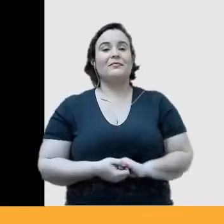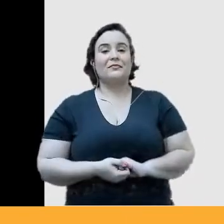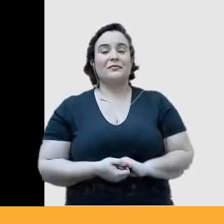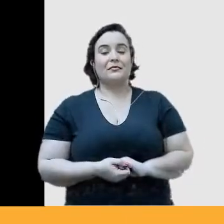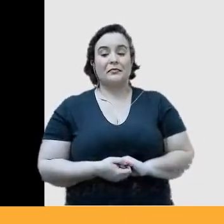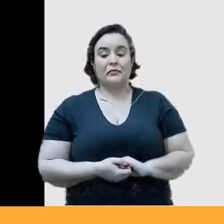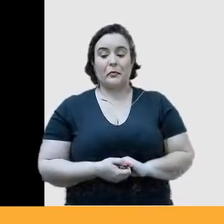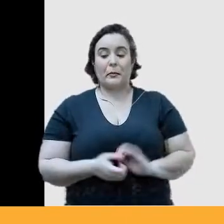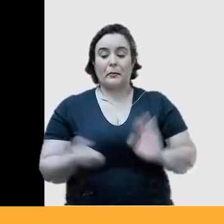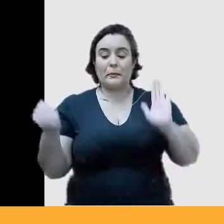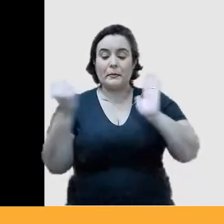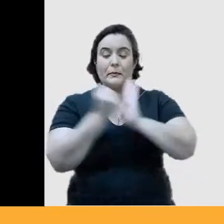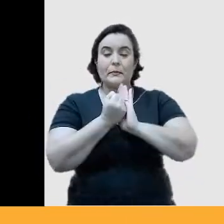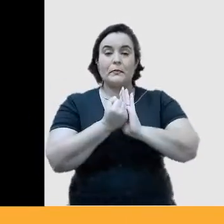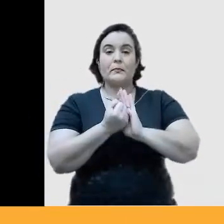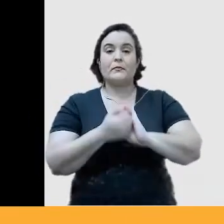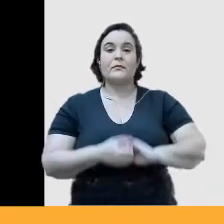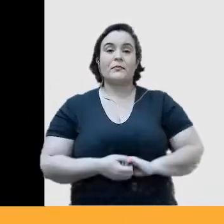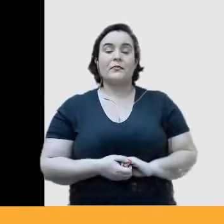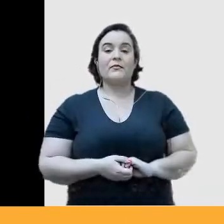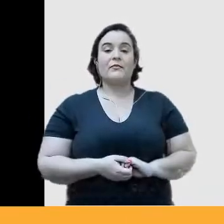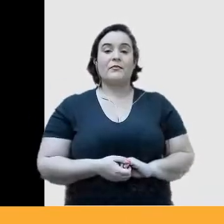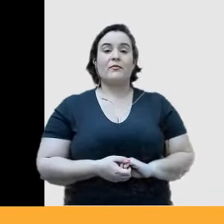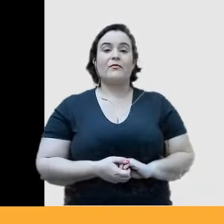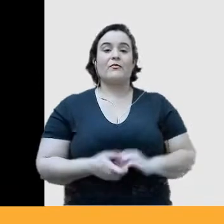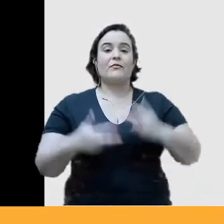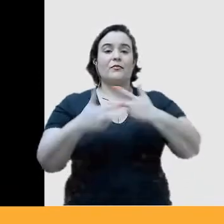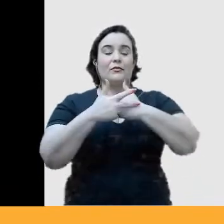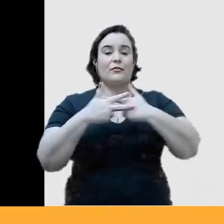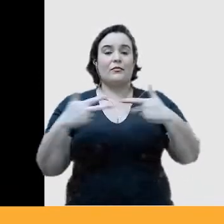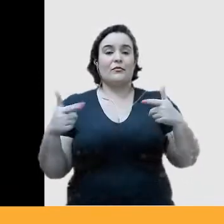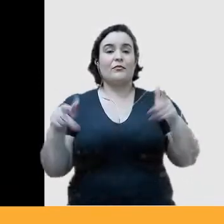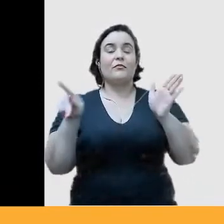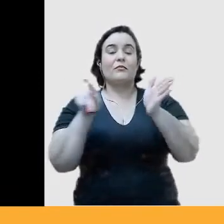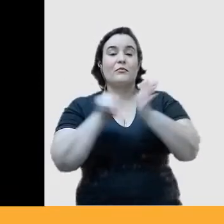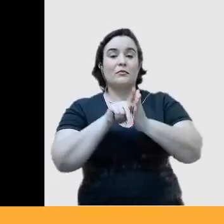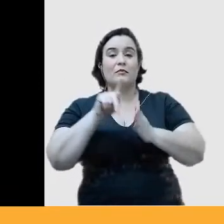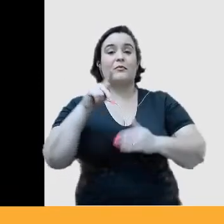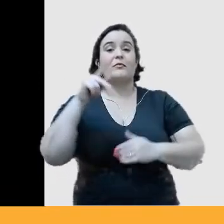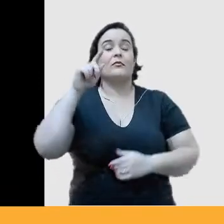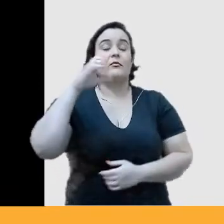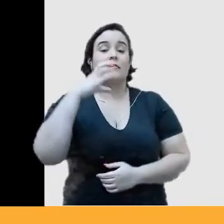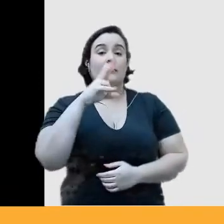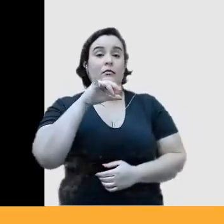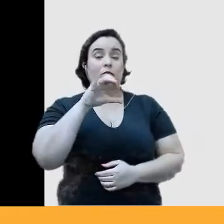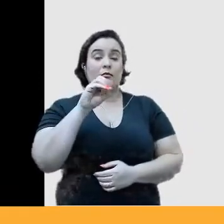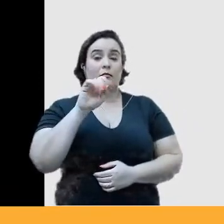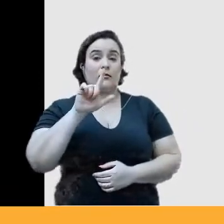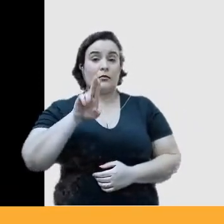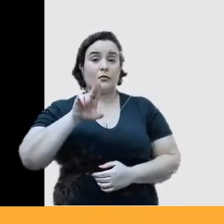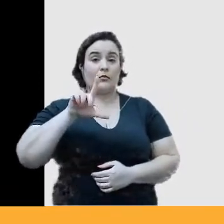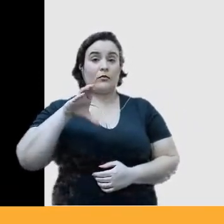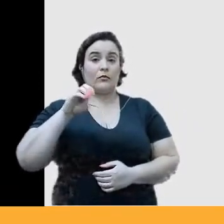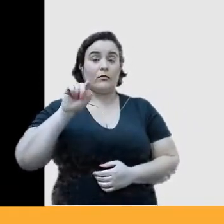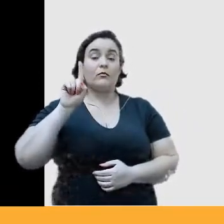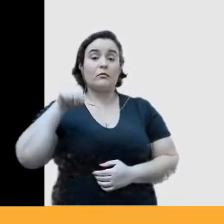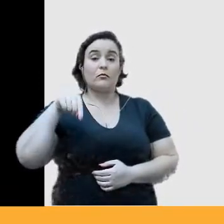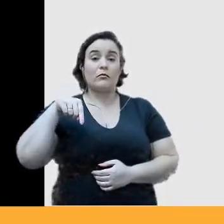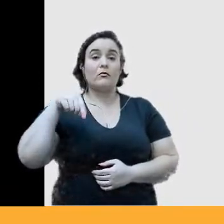que eu... Coisa de Criouro. Coisa de Criouro é uma coisa interessante, porque